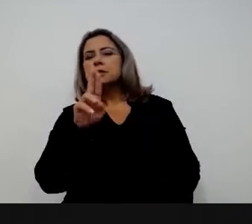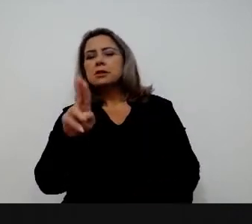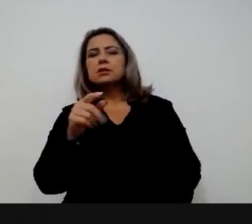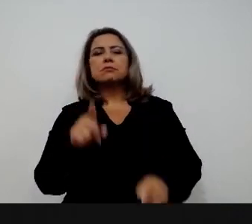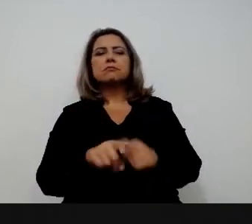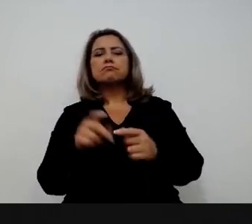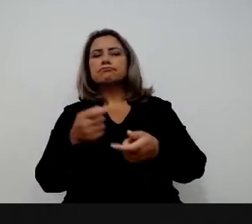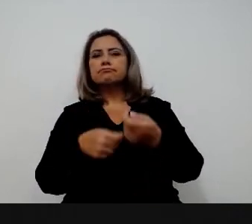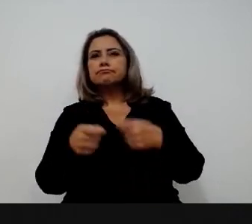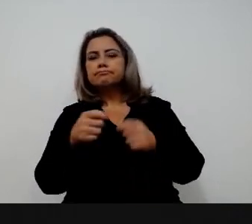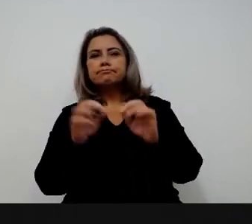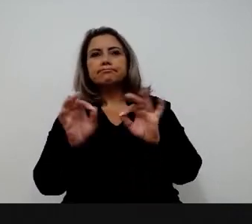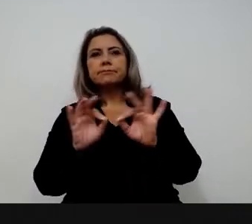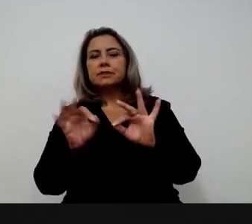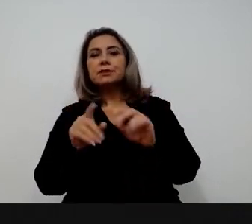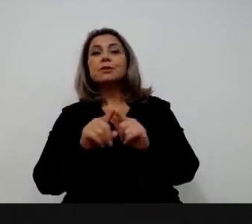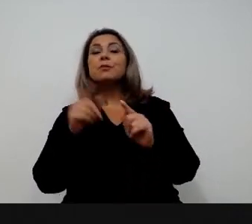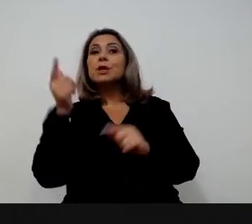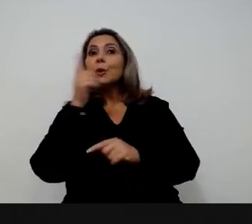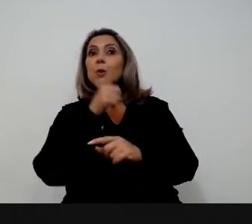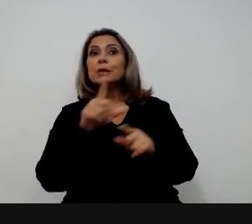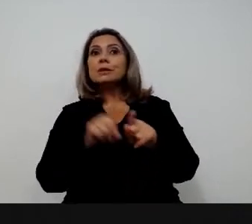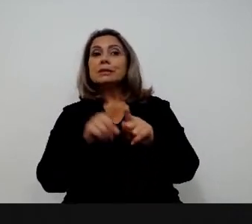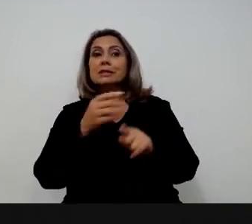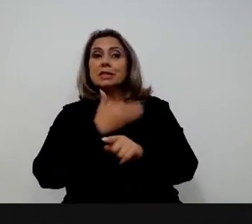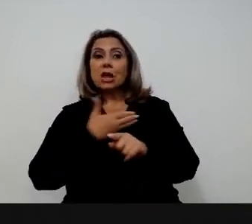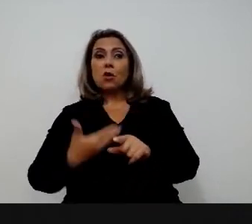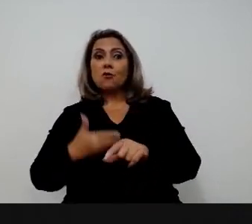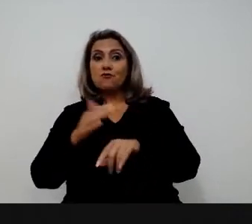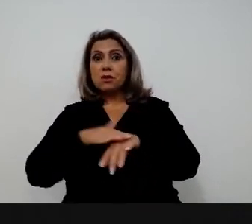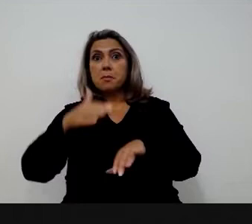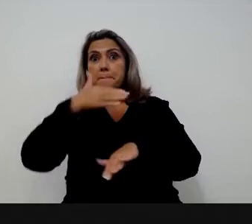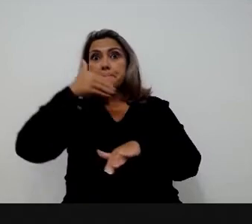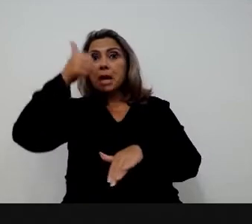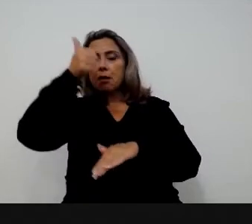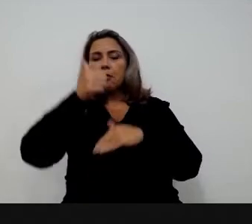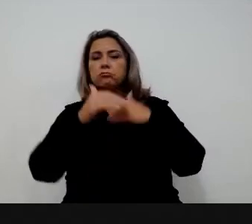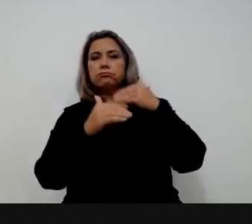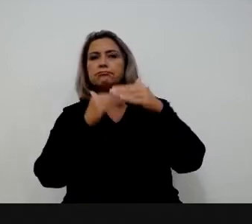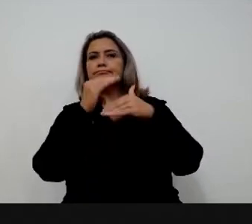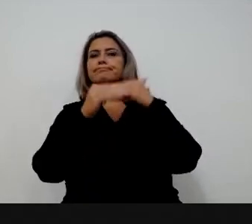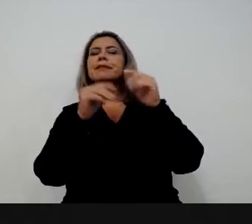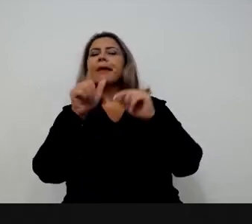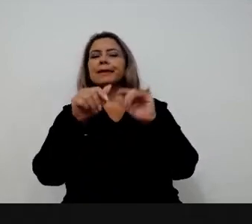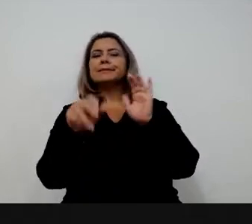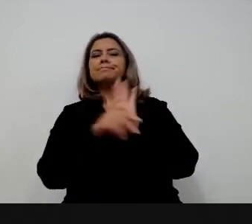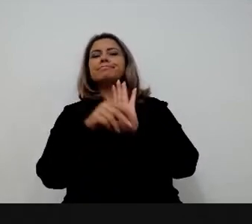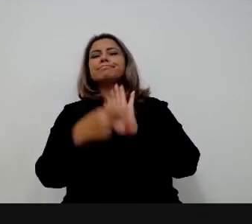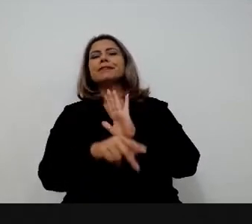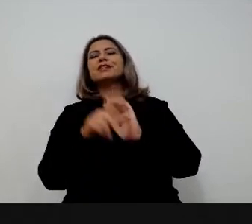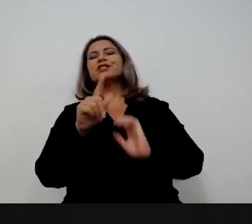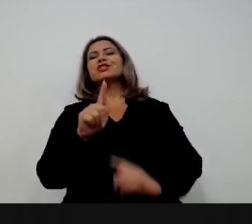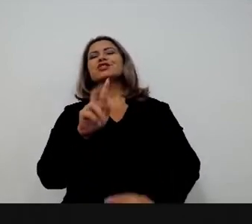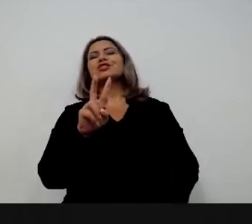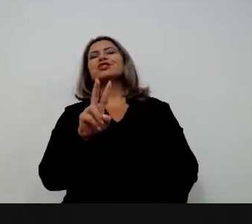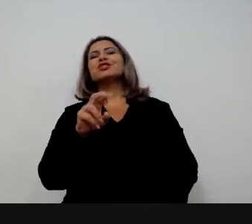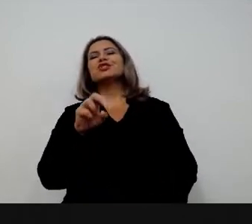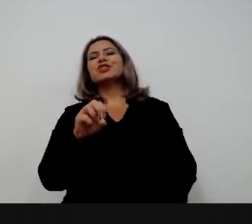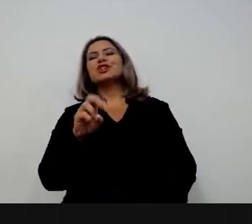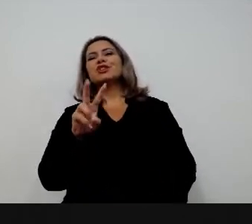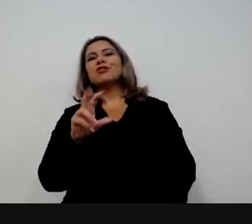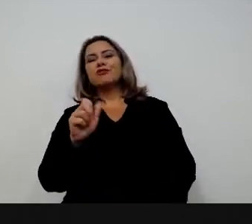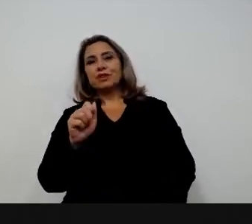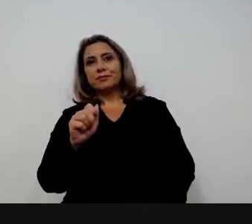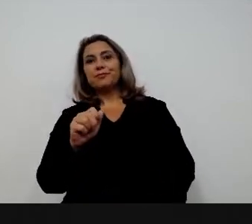Economia, a gente desenhar um centro de governo para que a gente consiga ter uma governança diferenciada, é um dos trabalhos do Genova. Assim como para